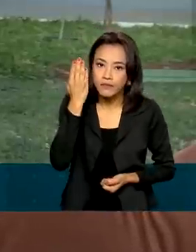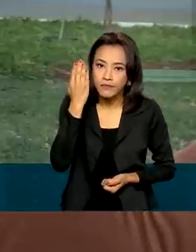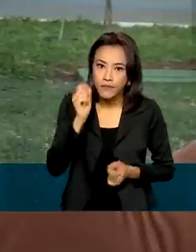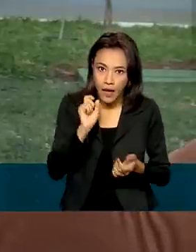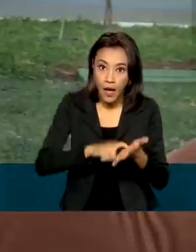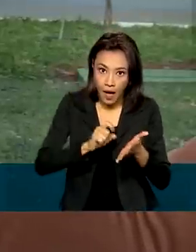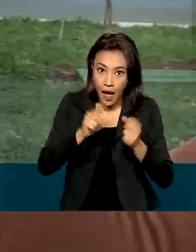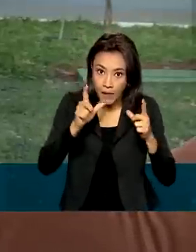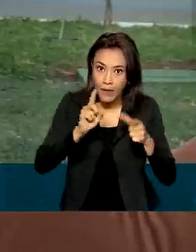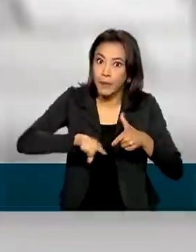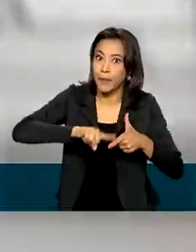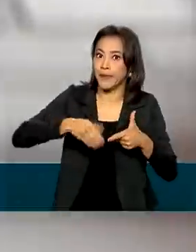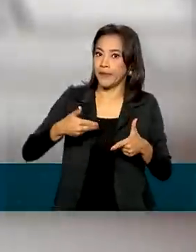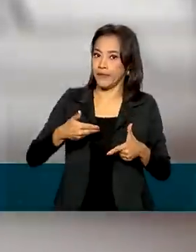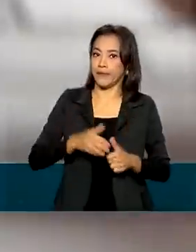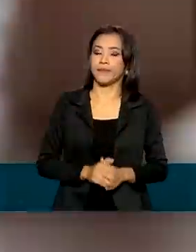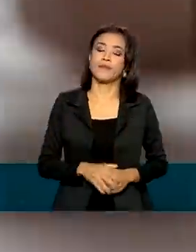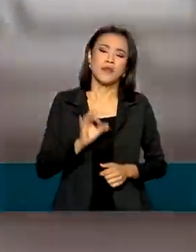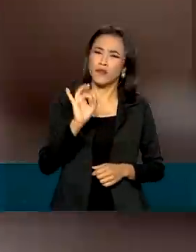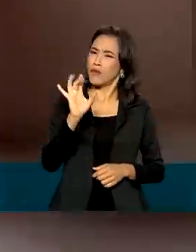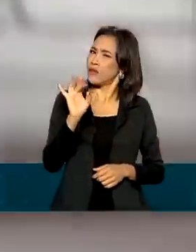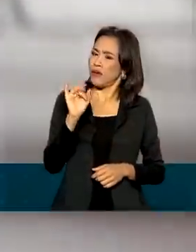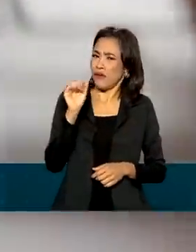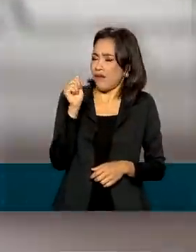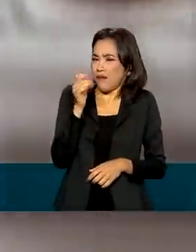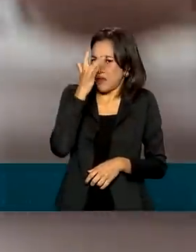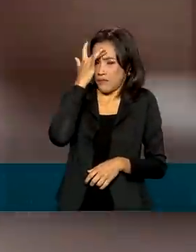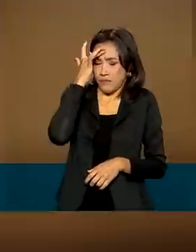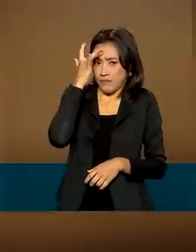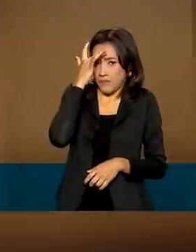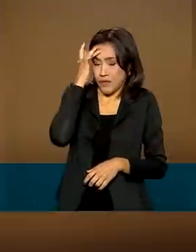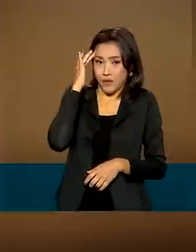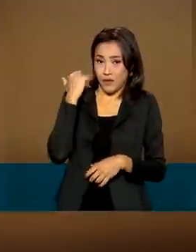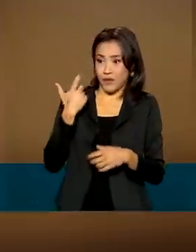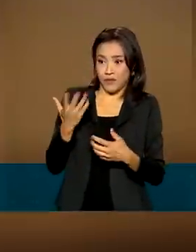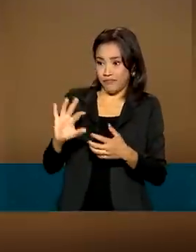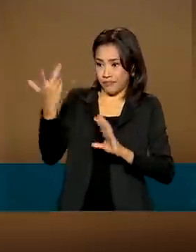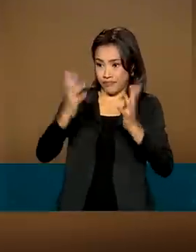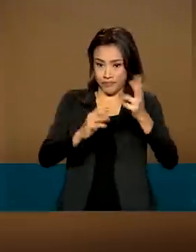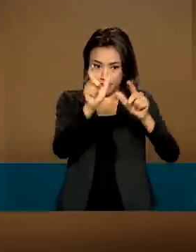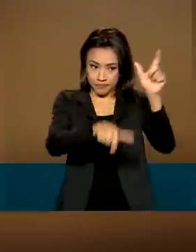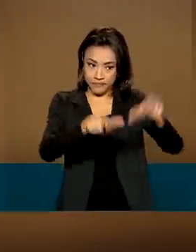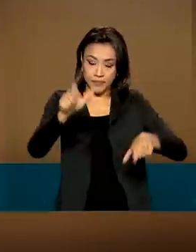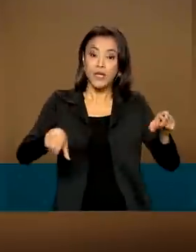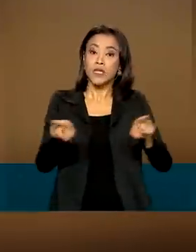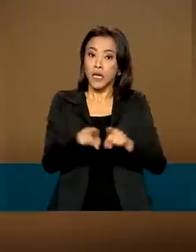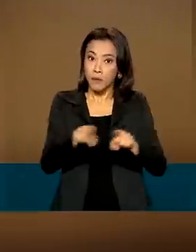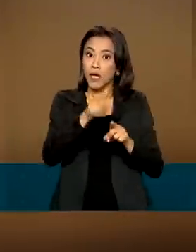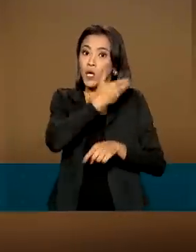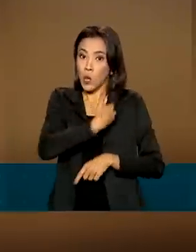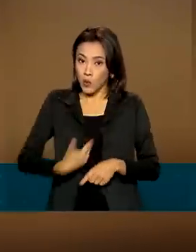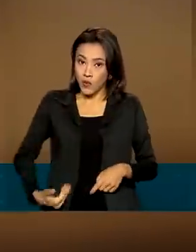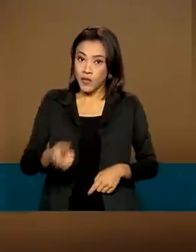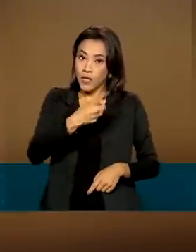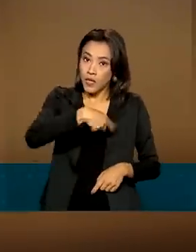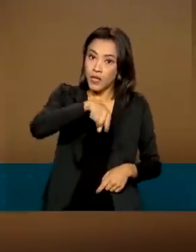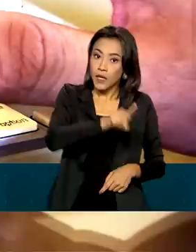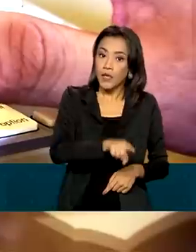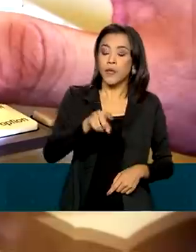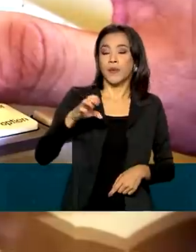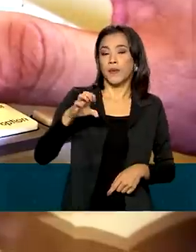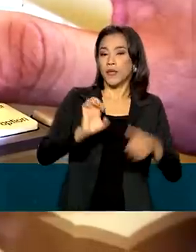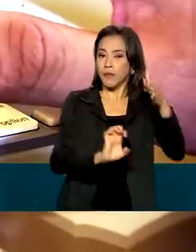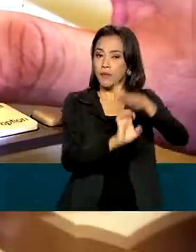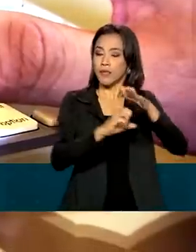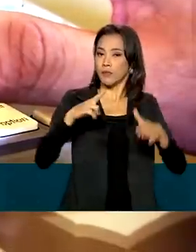abrir, é problema. Mas não só as pessoas comuns sofrem esse tipo de crime. Órgãos públicos e empresas privadas